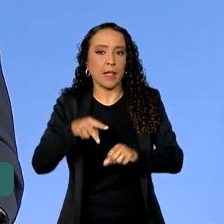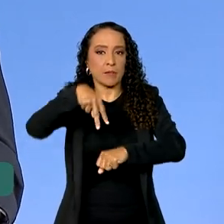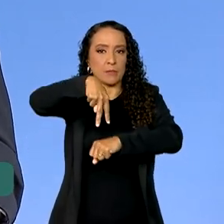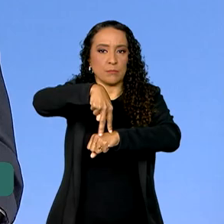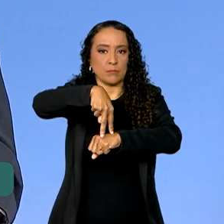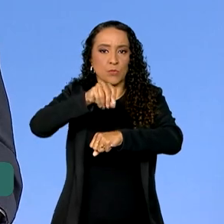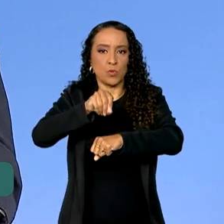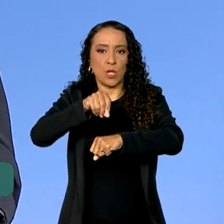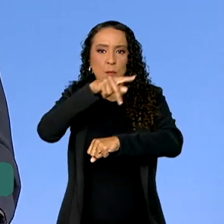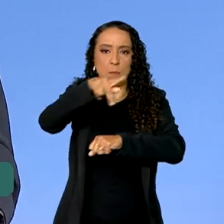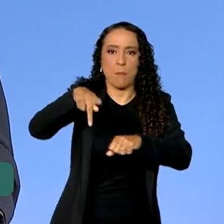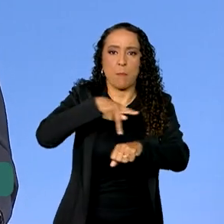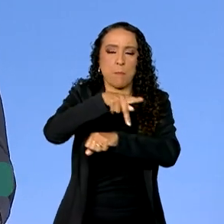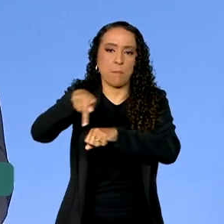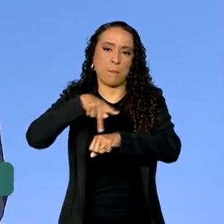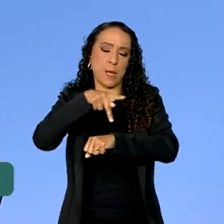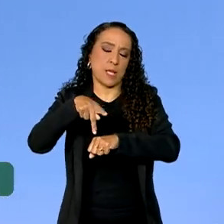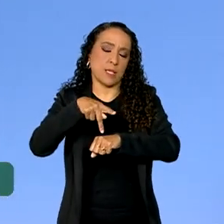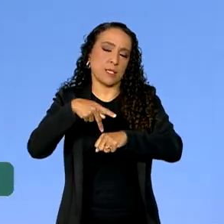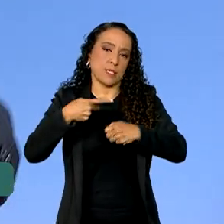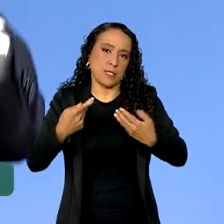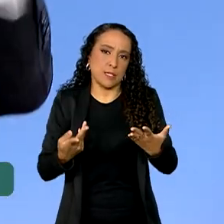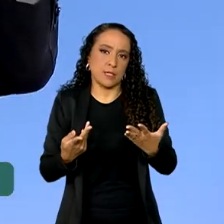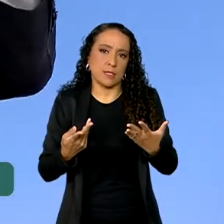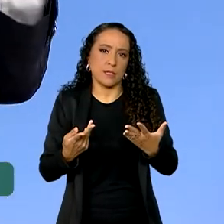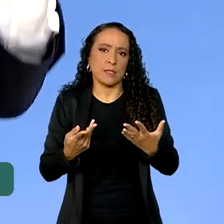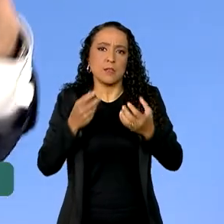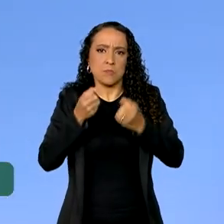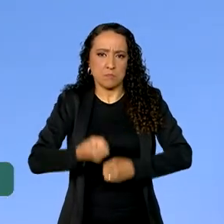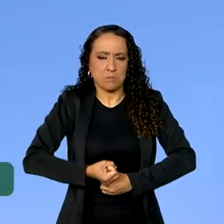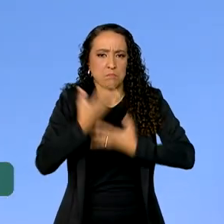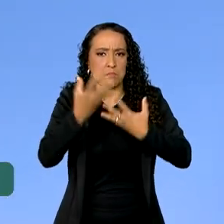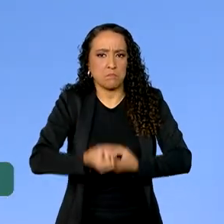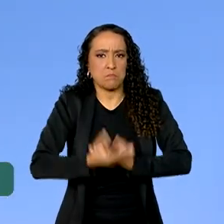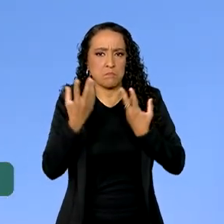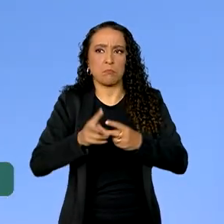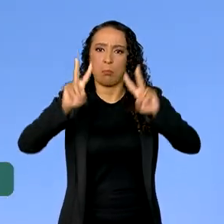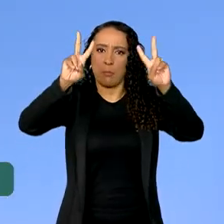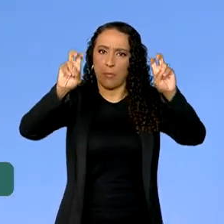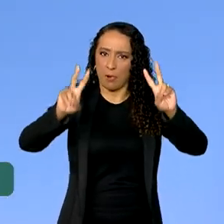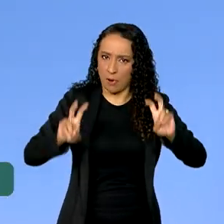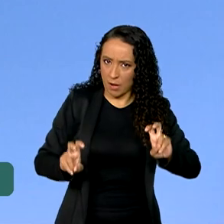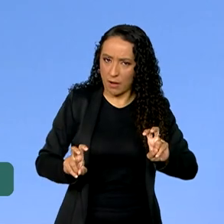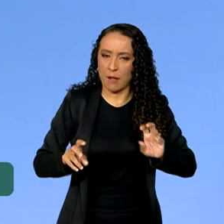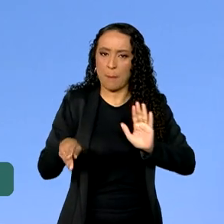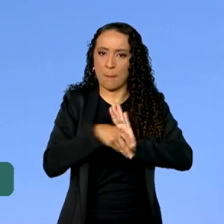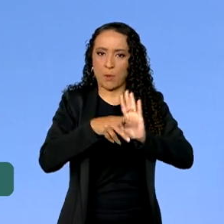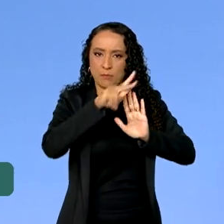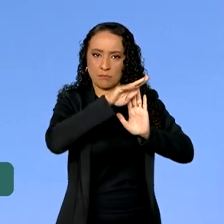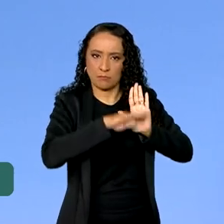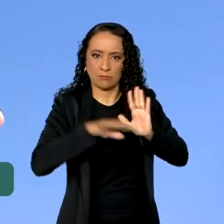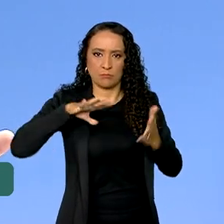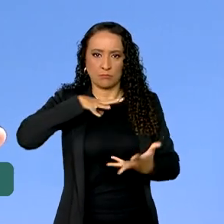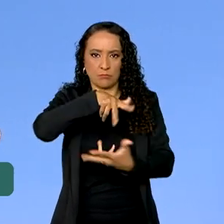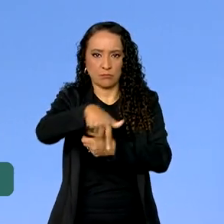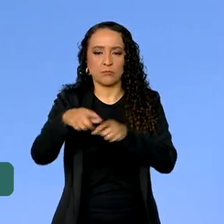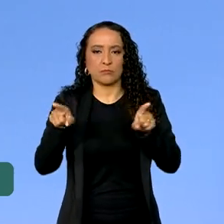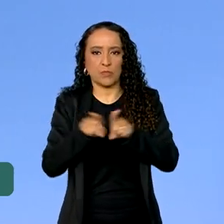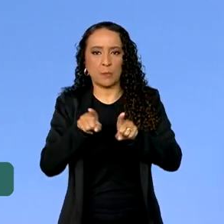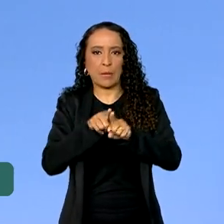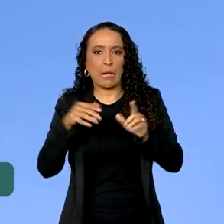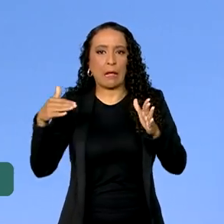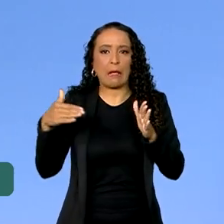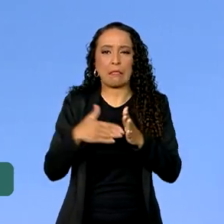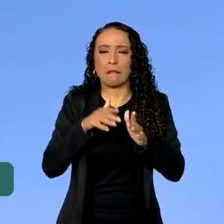para um país se posicionar sobre os grandes temas da agenda global e também, até